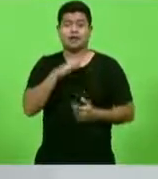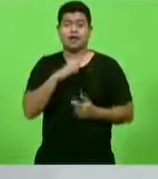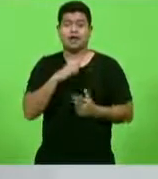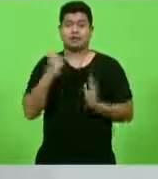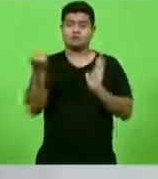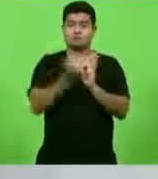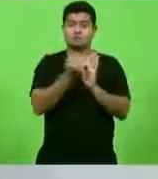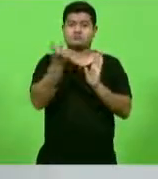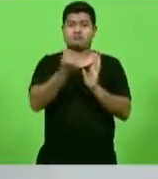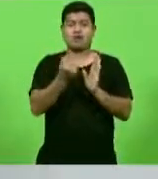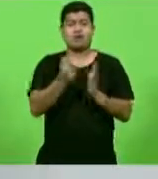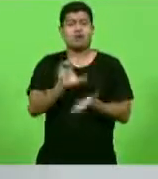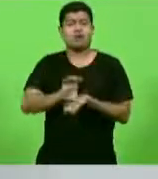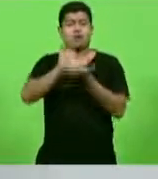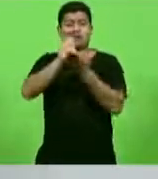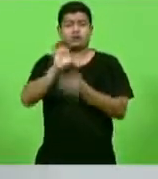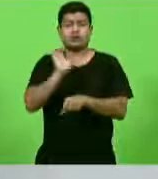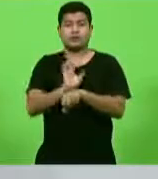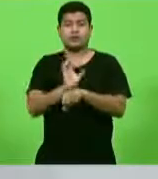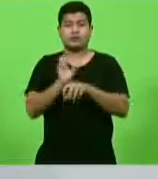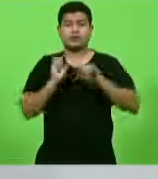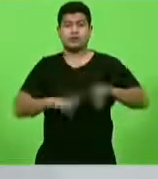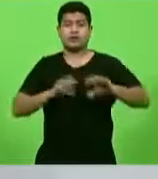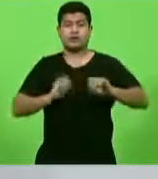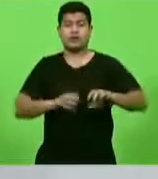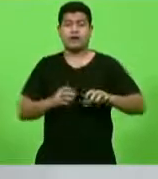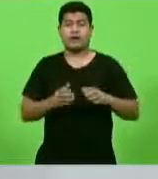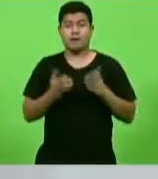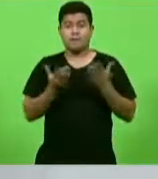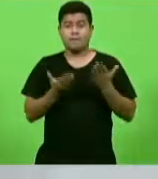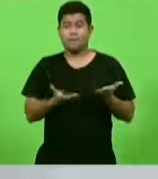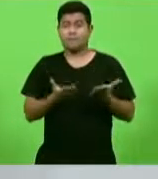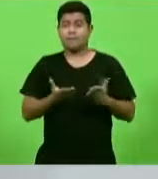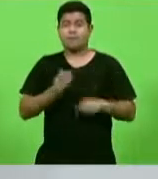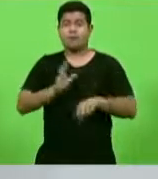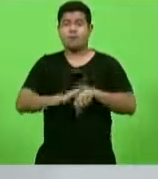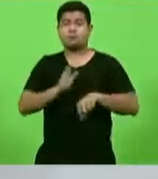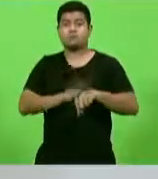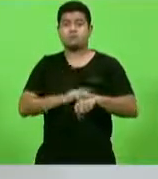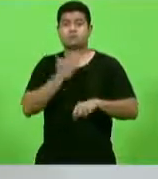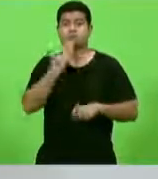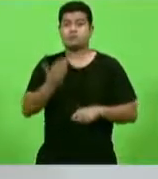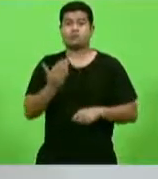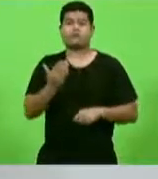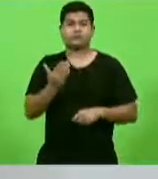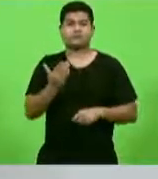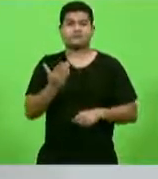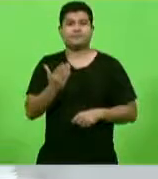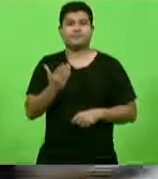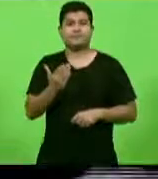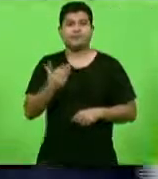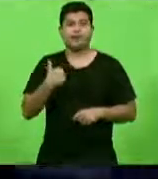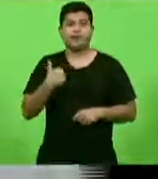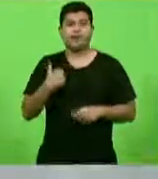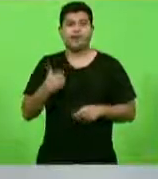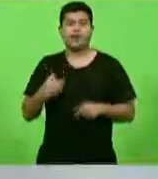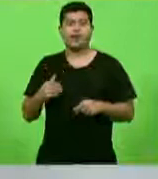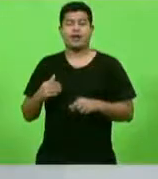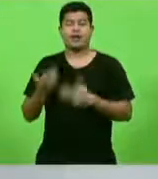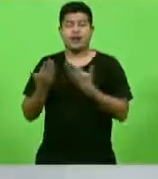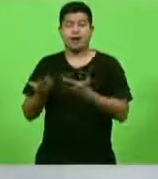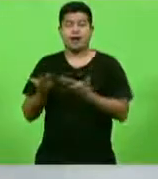logomarca do Conselho Estadual de Educação, que foi o proponente e a viabilização pela Assembleia